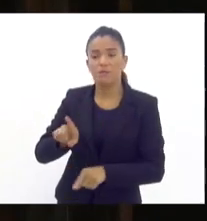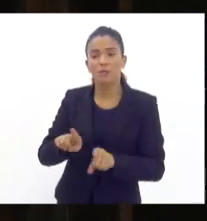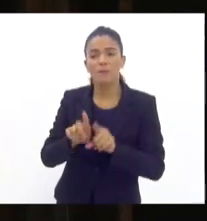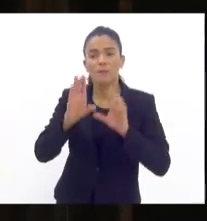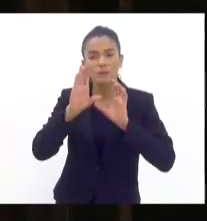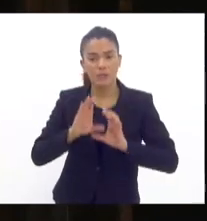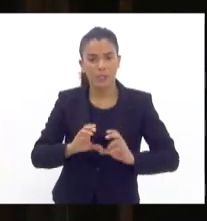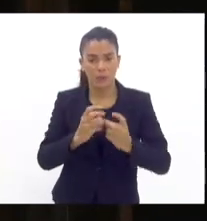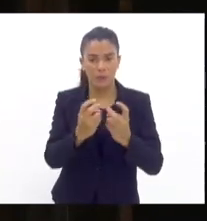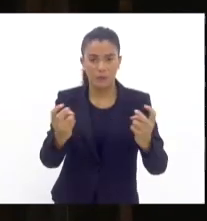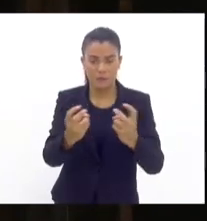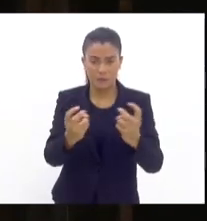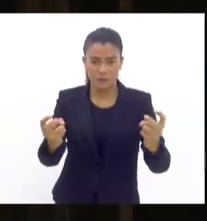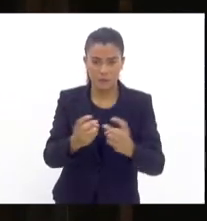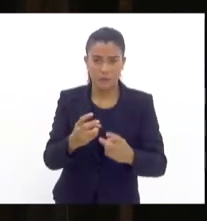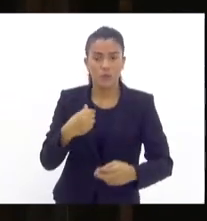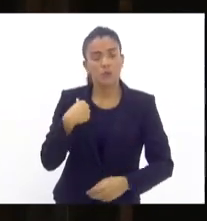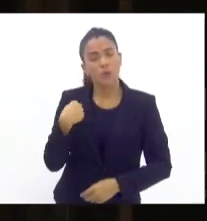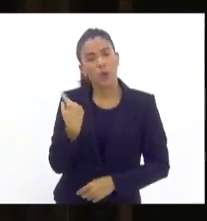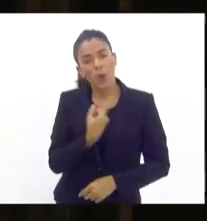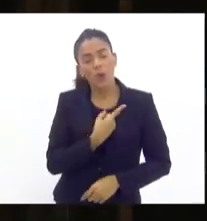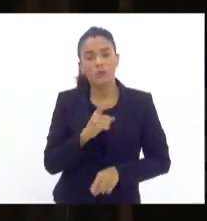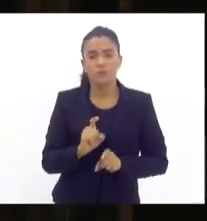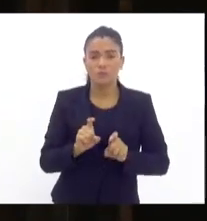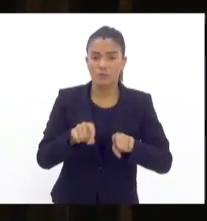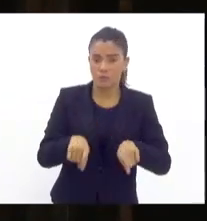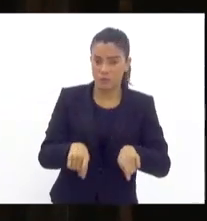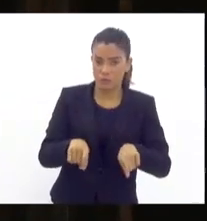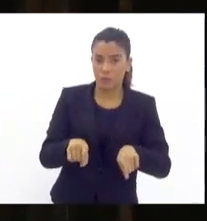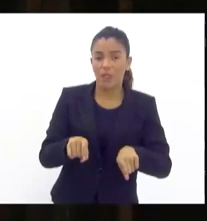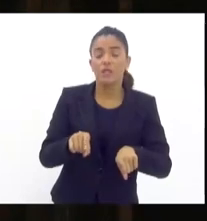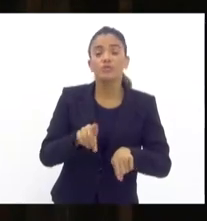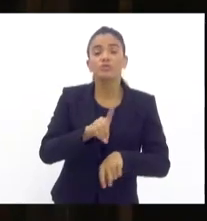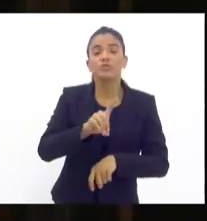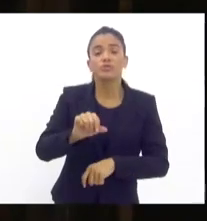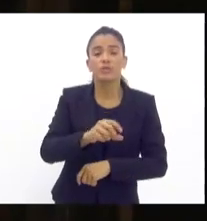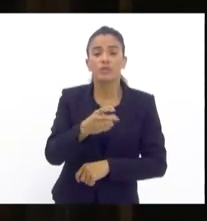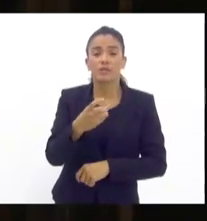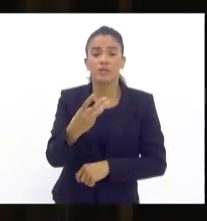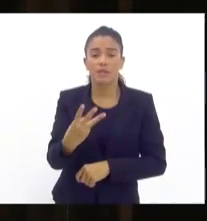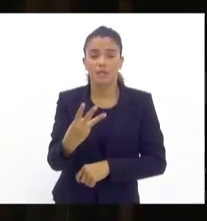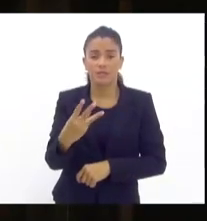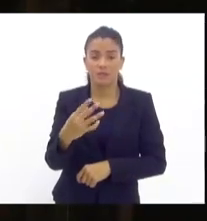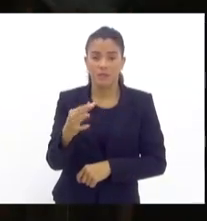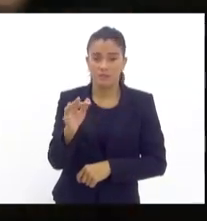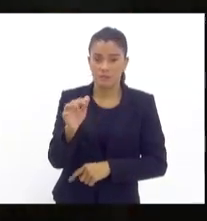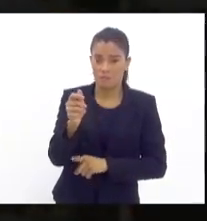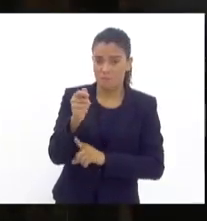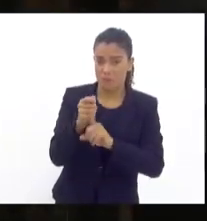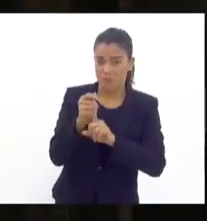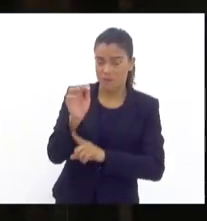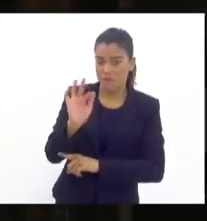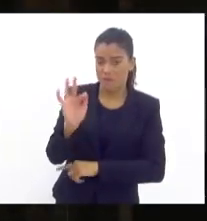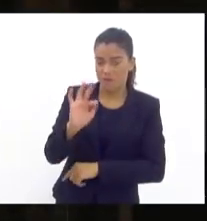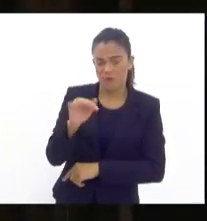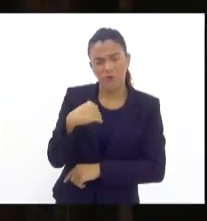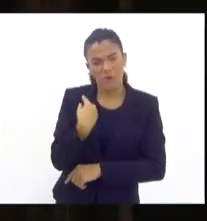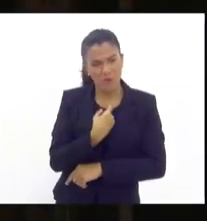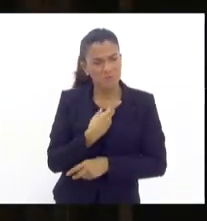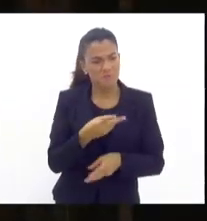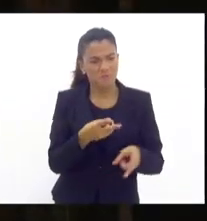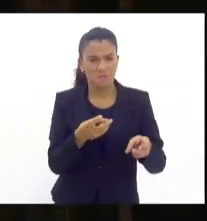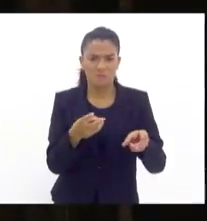assumiu o 16º Batalhão em 3 de fevereiro, onde a gente percebeu que